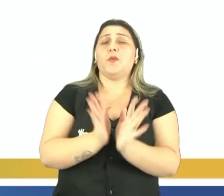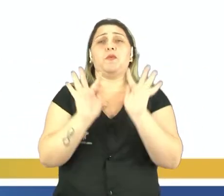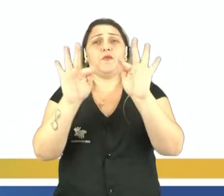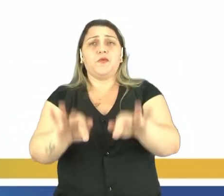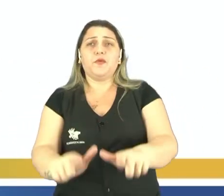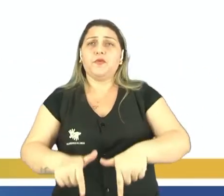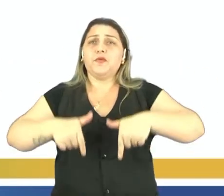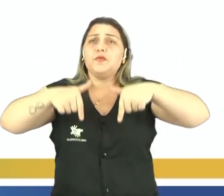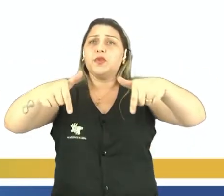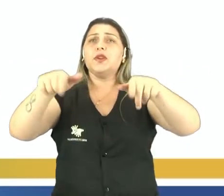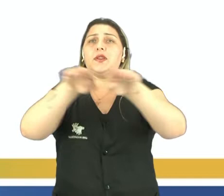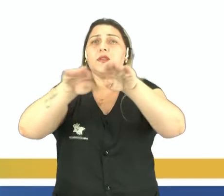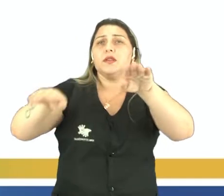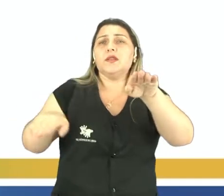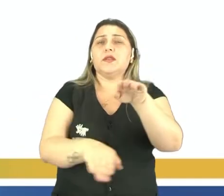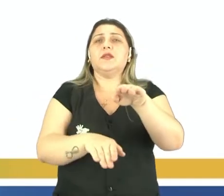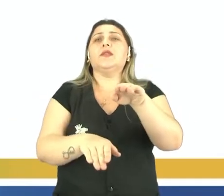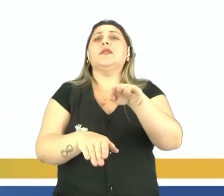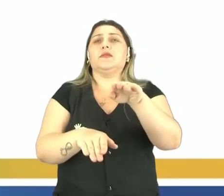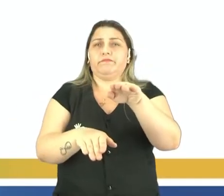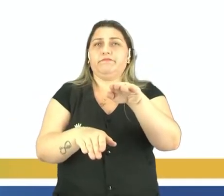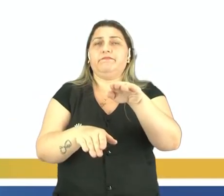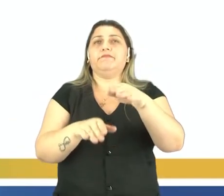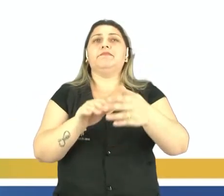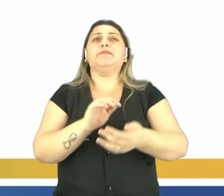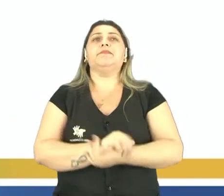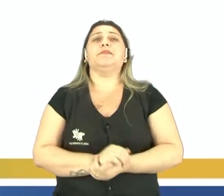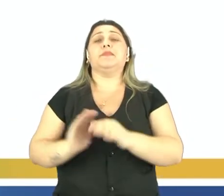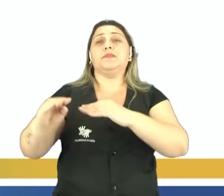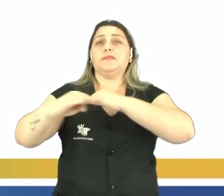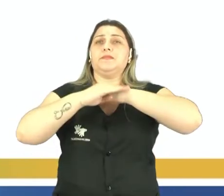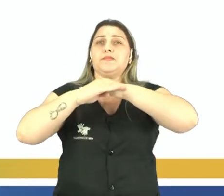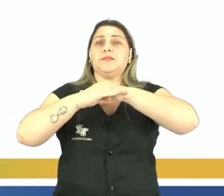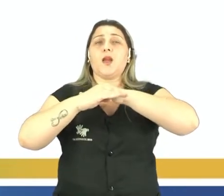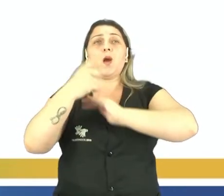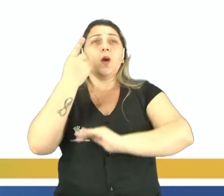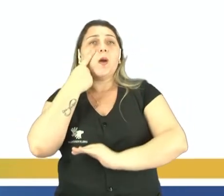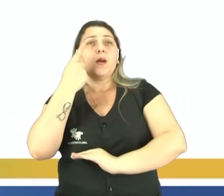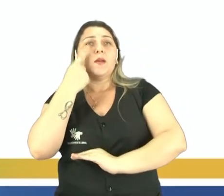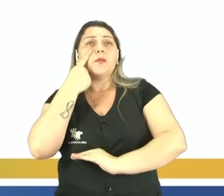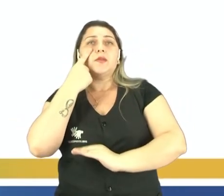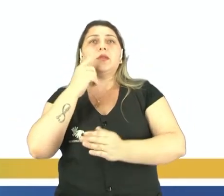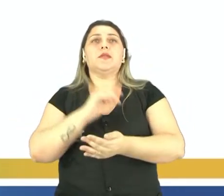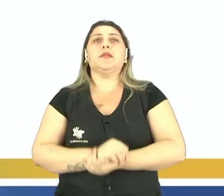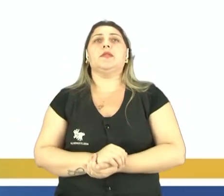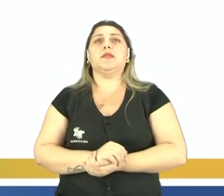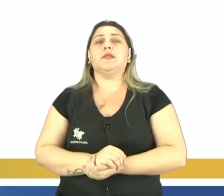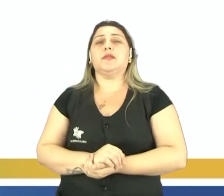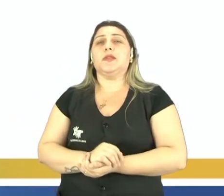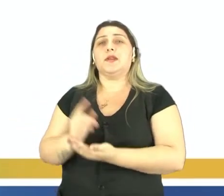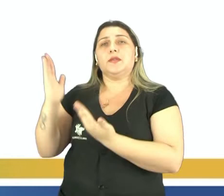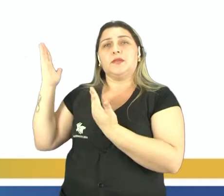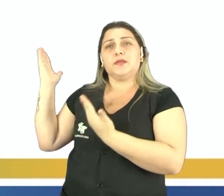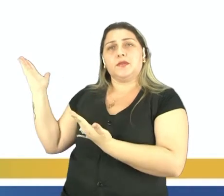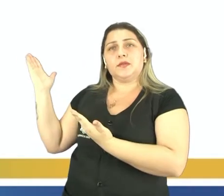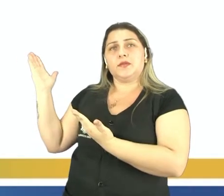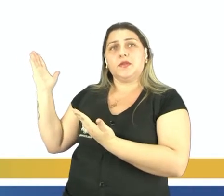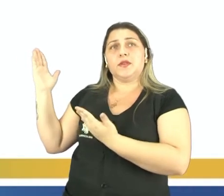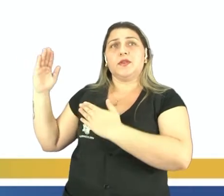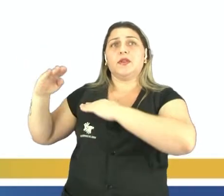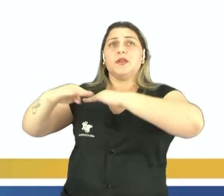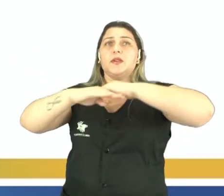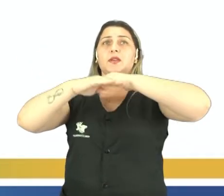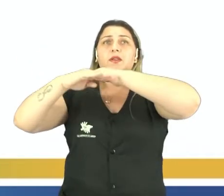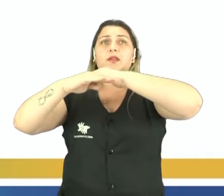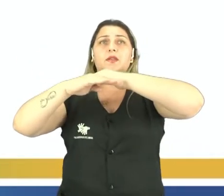das desigualdades e pela plena equidade. Então, olha só, vamos observar essa imagem, ela vai definir o é igualdade